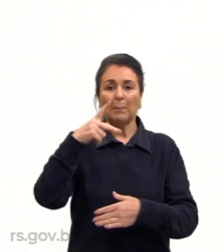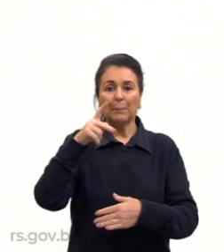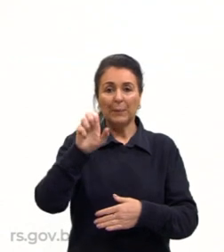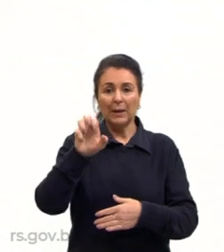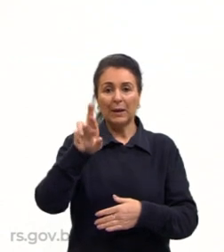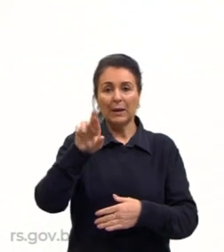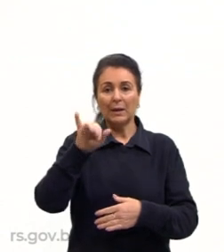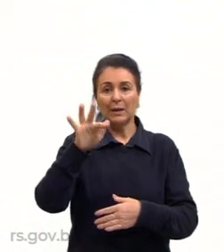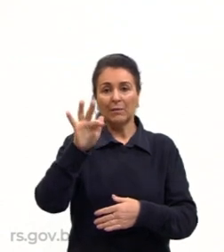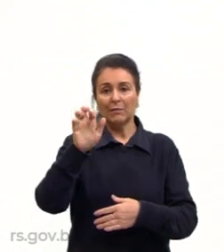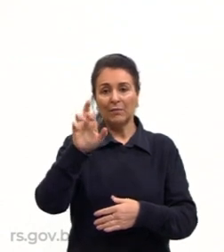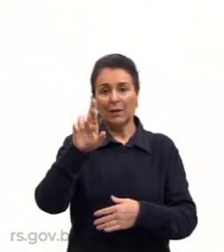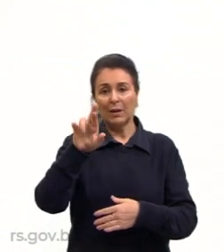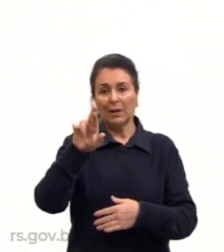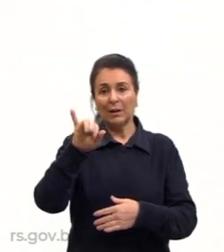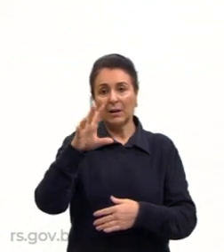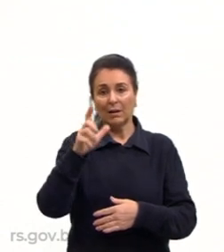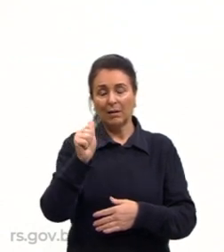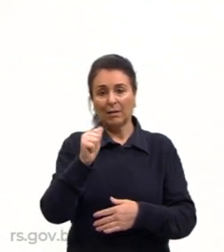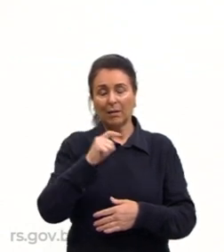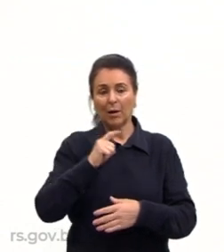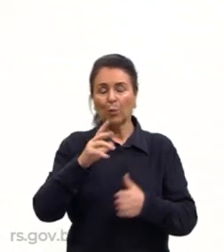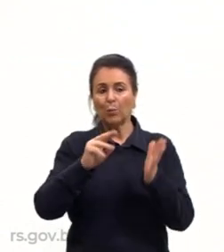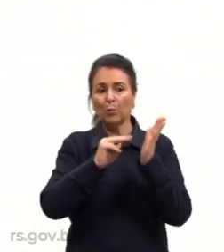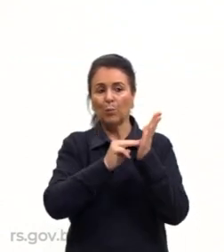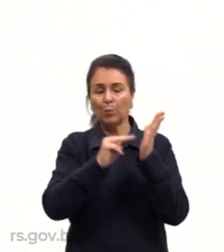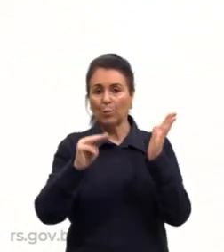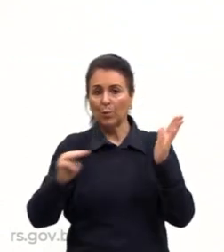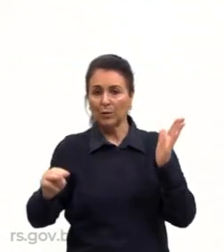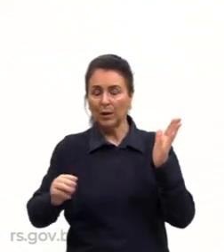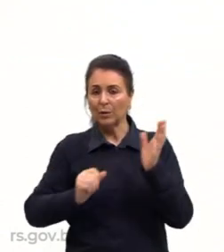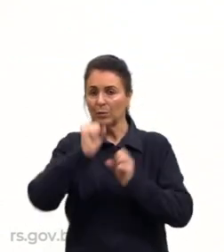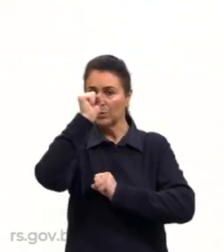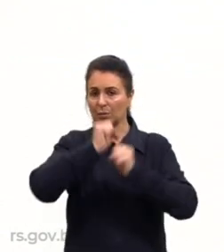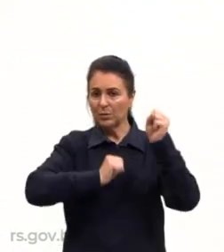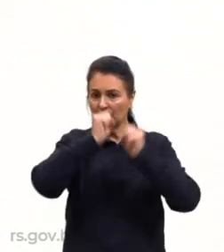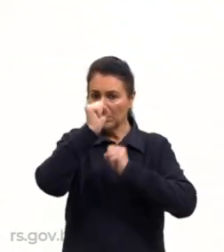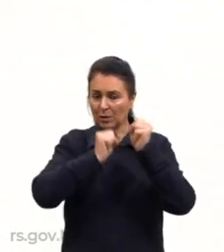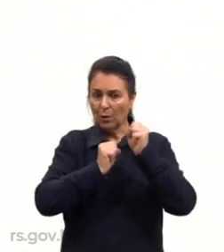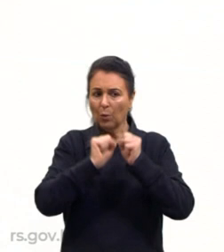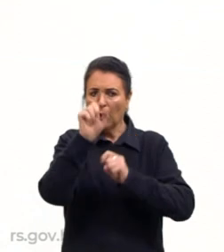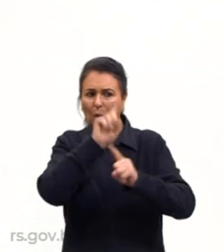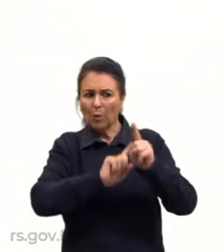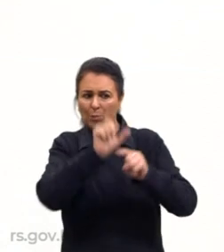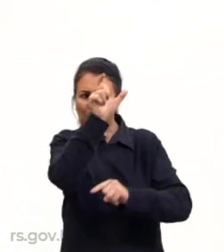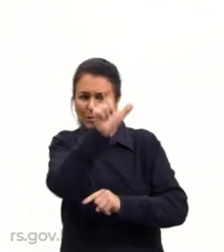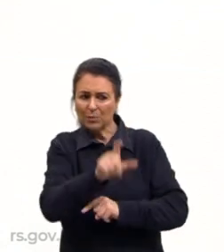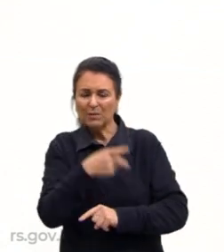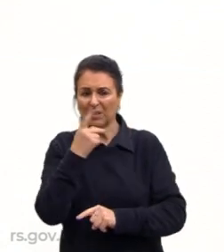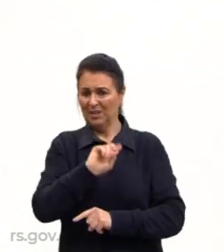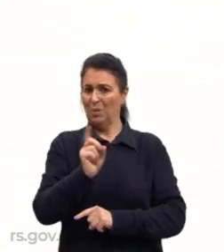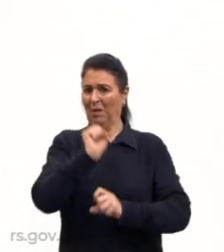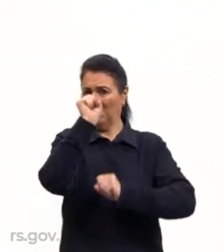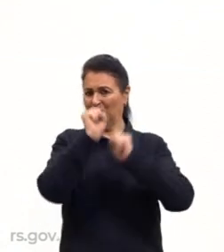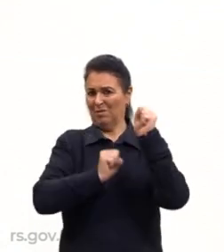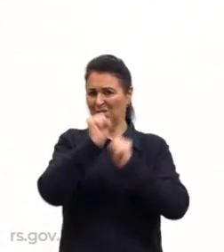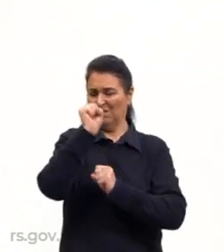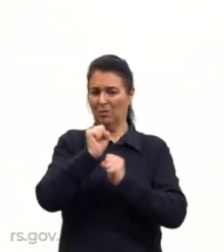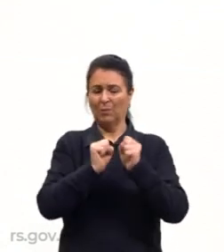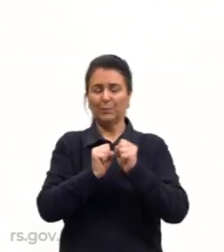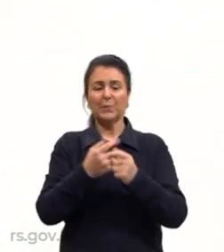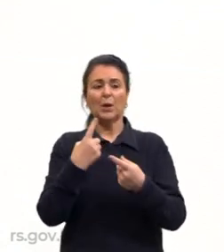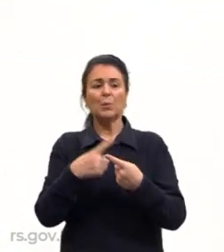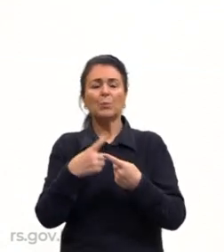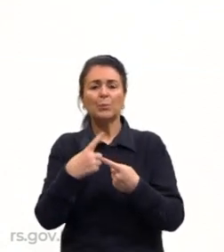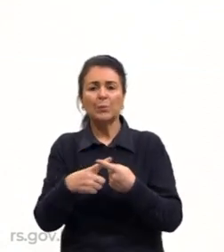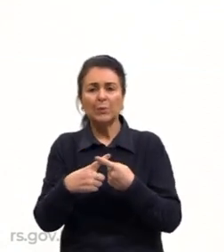modelo de industrialização, algumas pessoas, inclusive, que dizem, olha, isso não é bem uma industrialização. A indústria vem